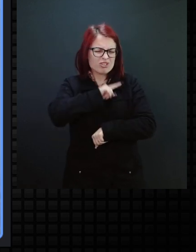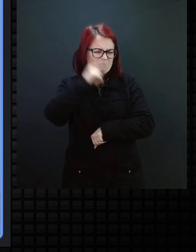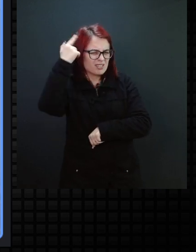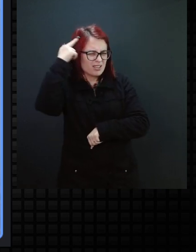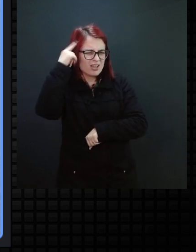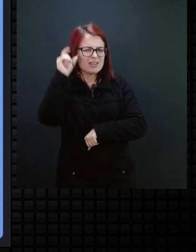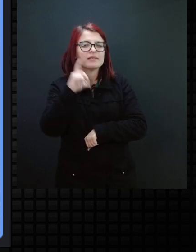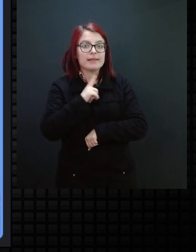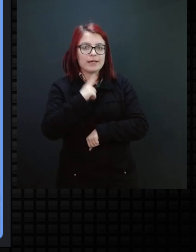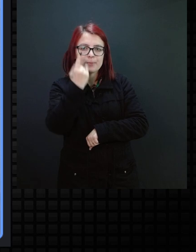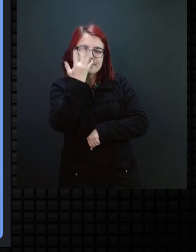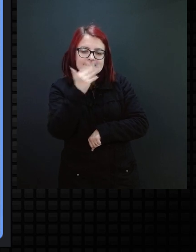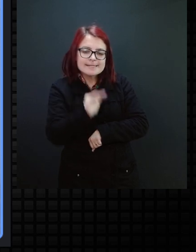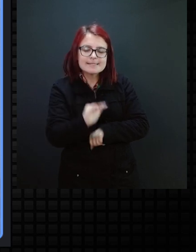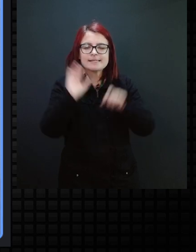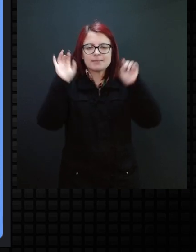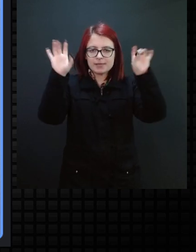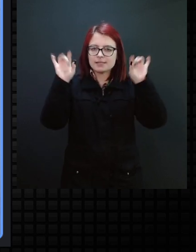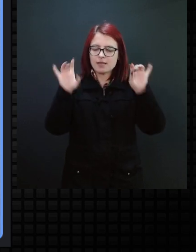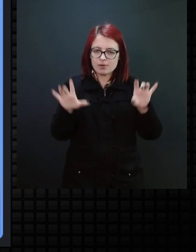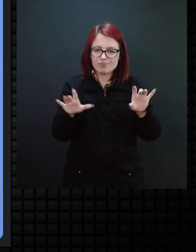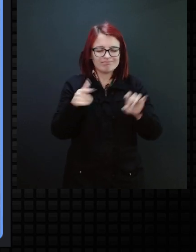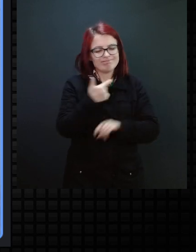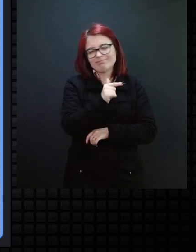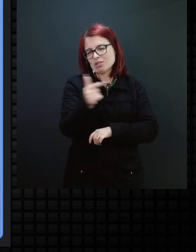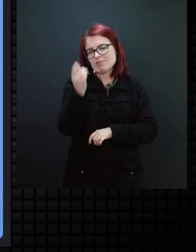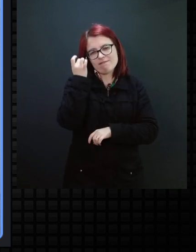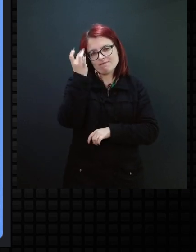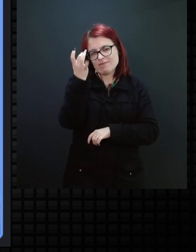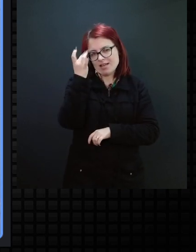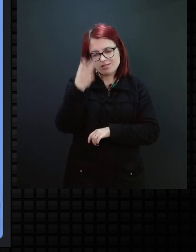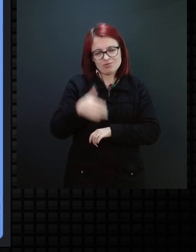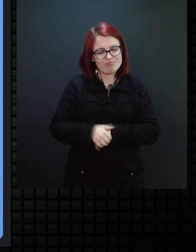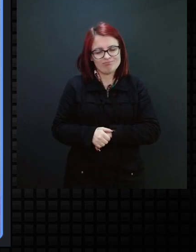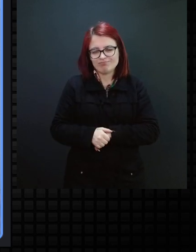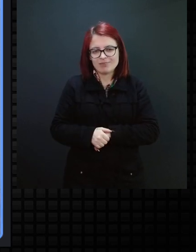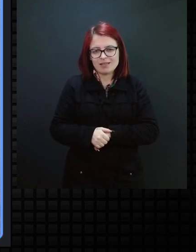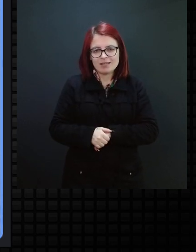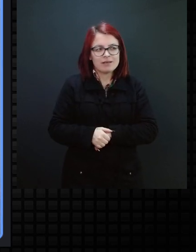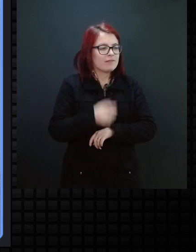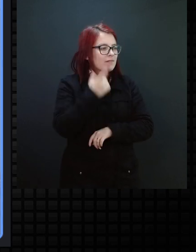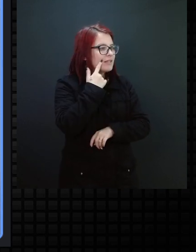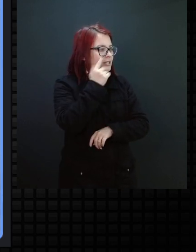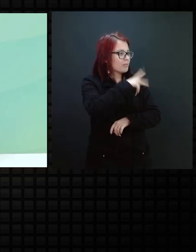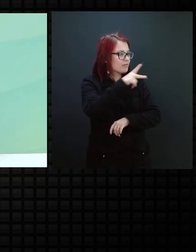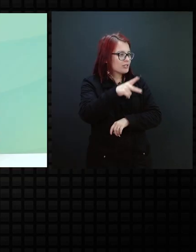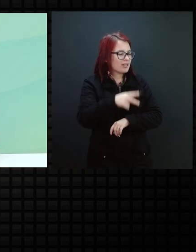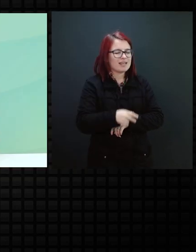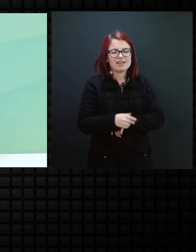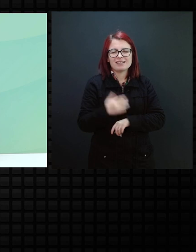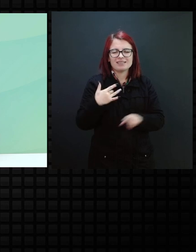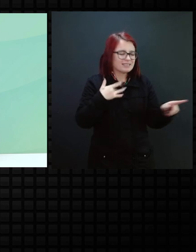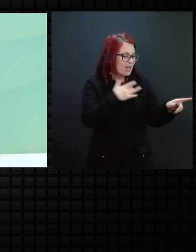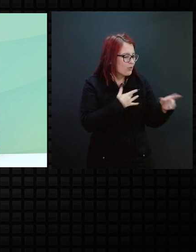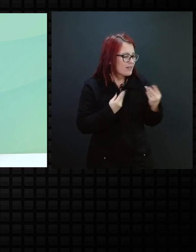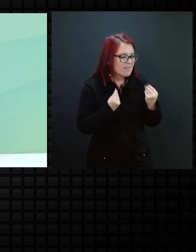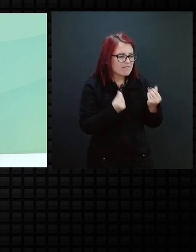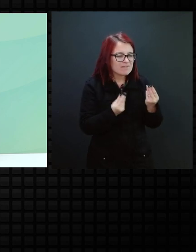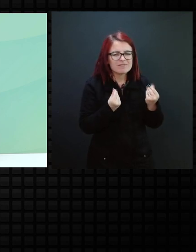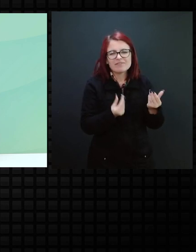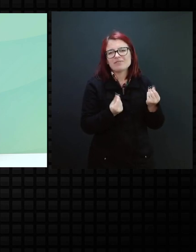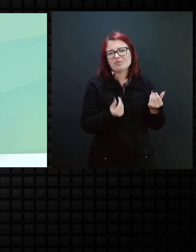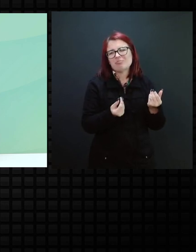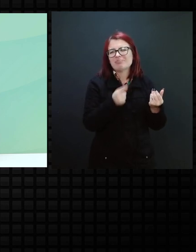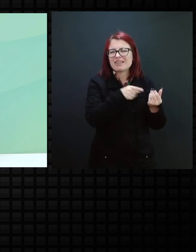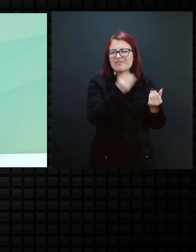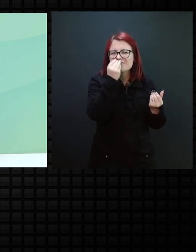especial dentro de uma casa, isso não é fácil, né, professor? Com uma saúde frágil, então, olha, uma febre, uma